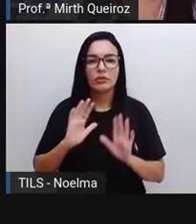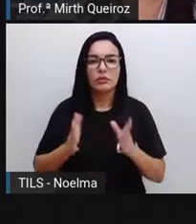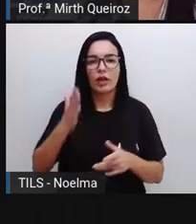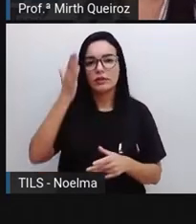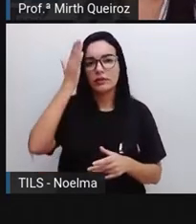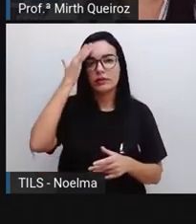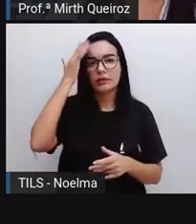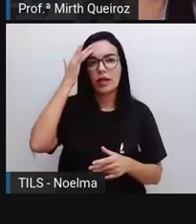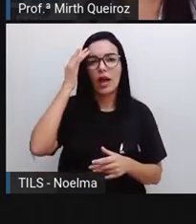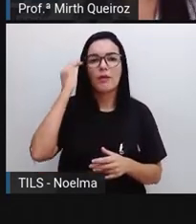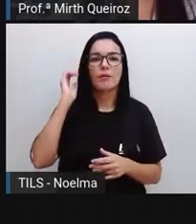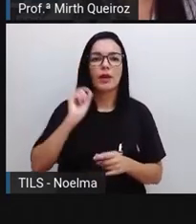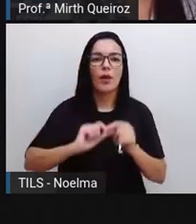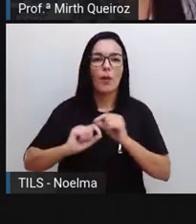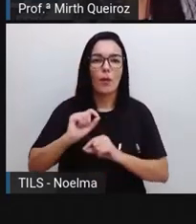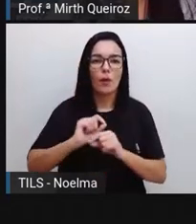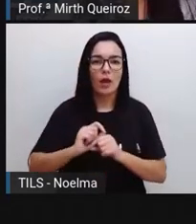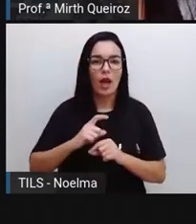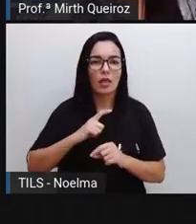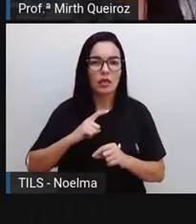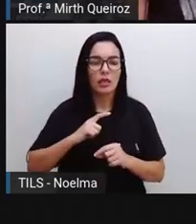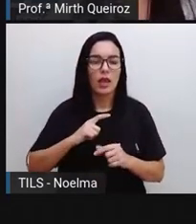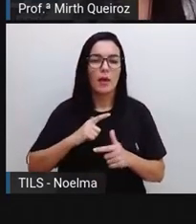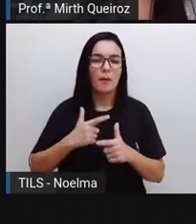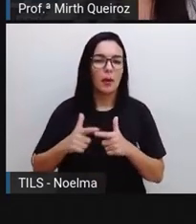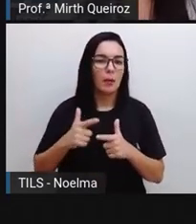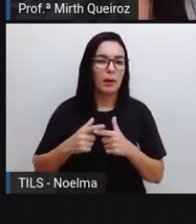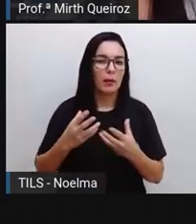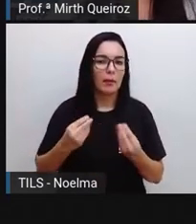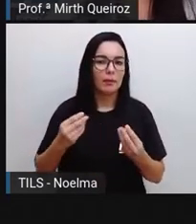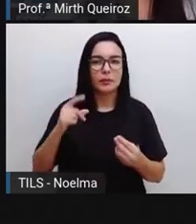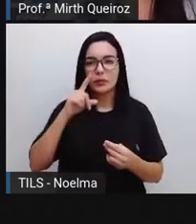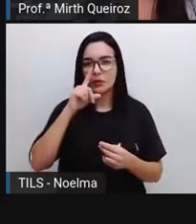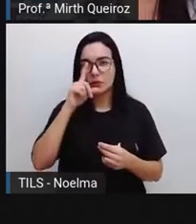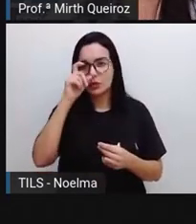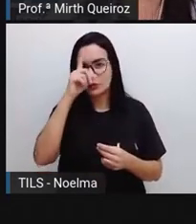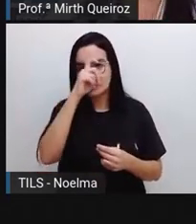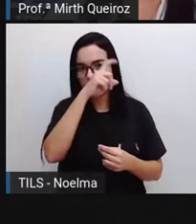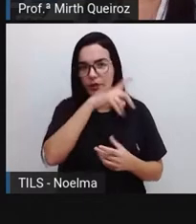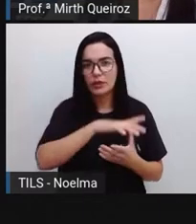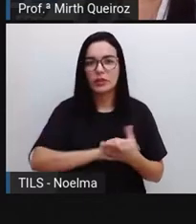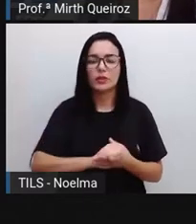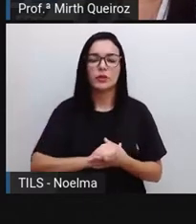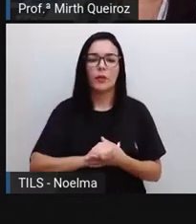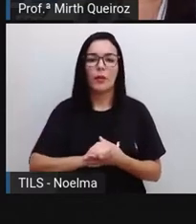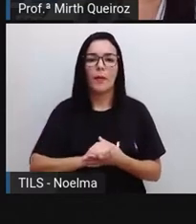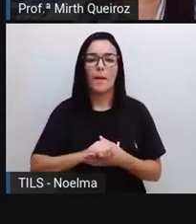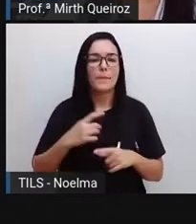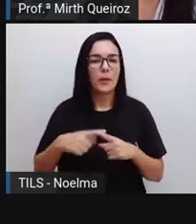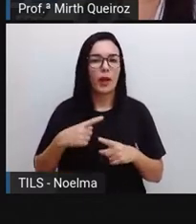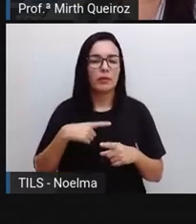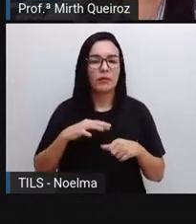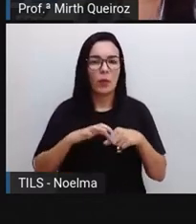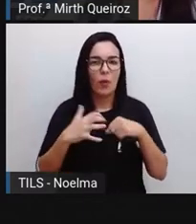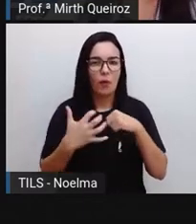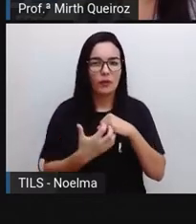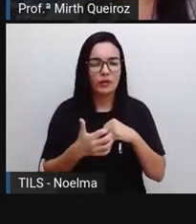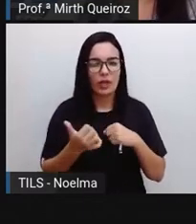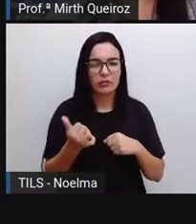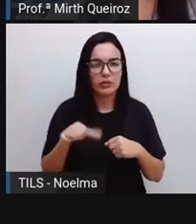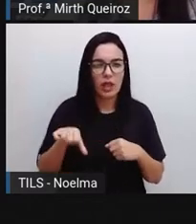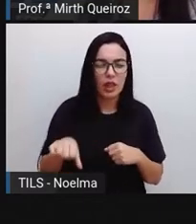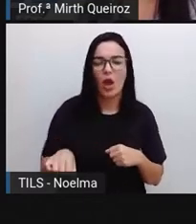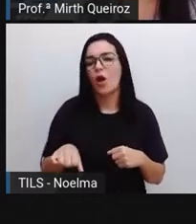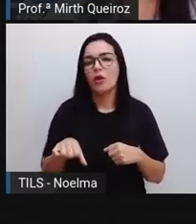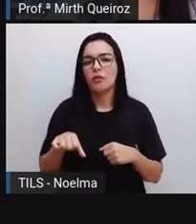né, que a gente passou por situações muito difíceis em relação aí ao coronavírus, né, ao